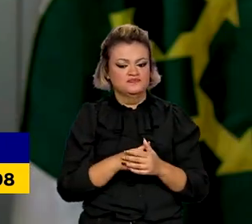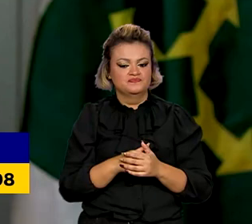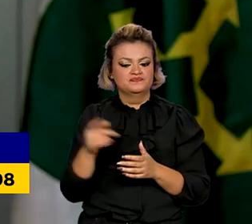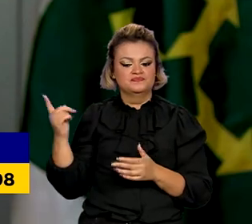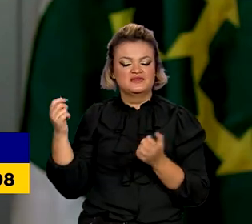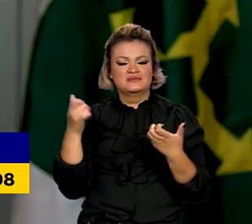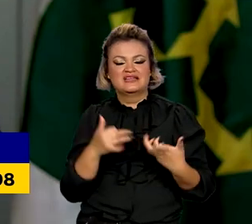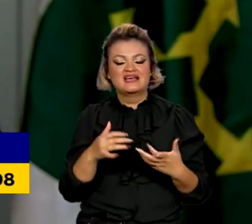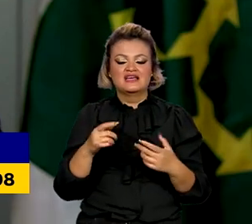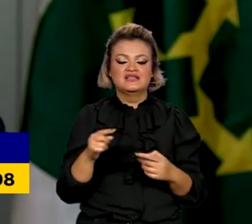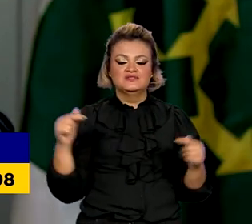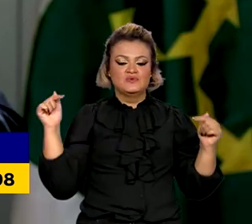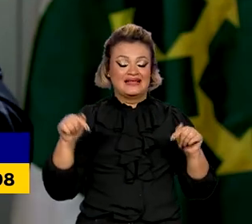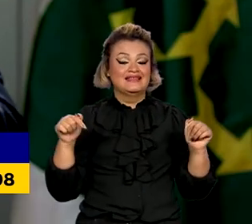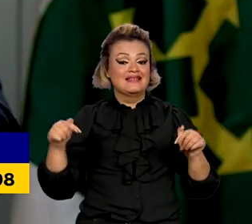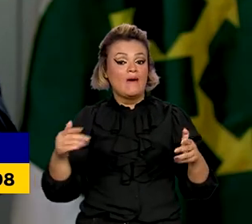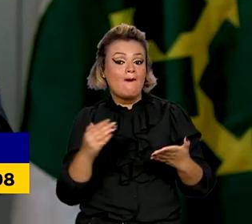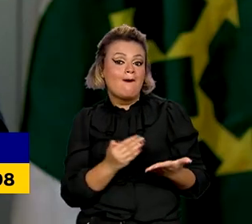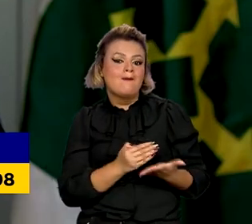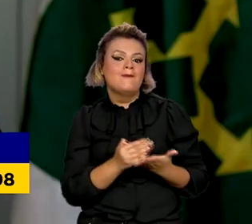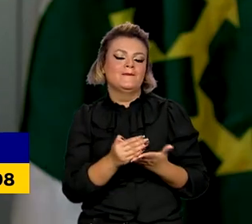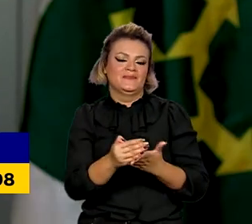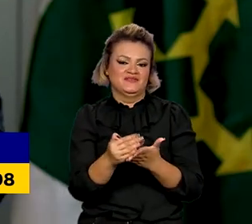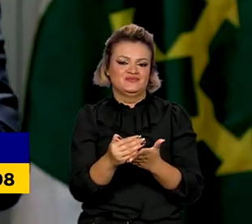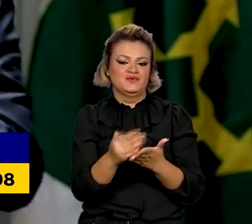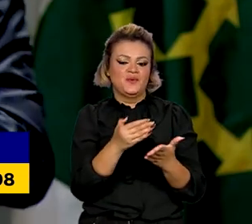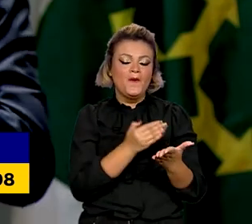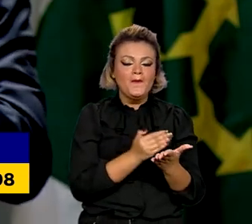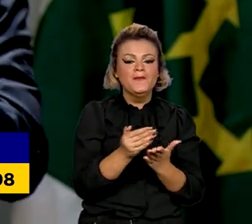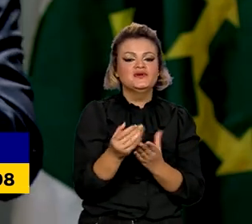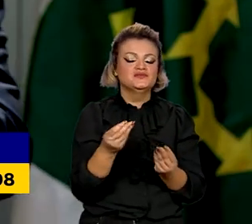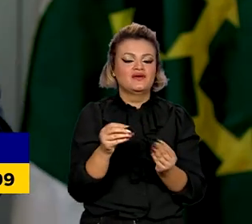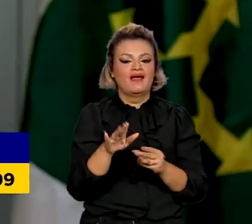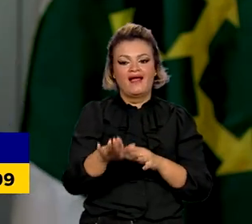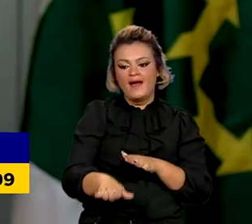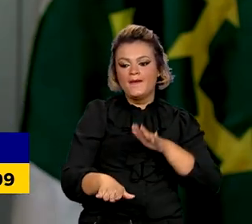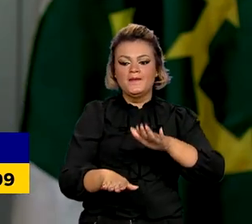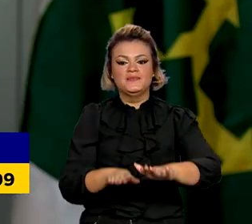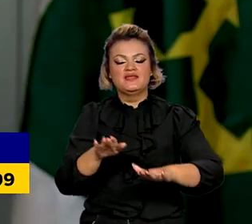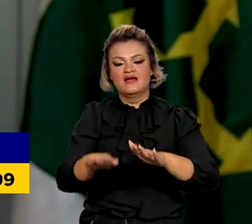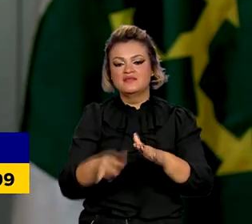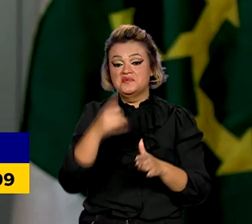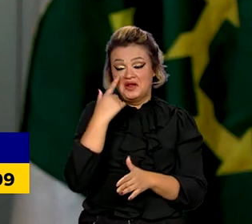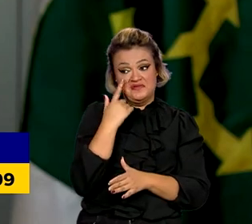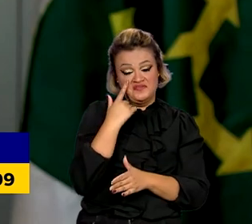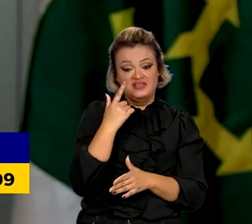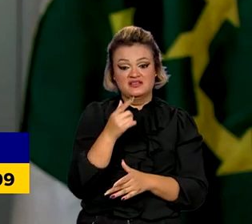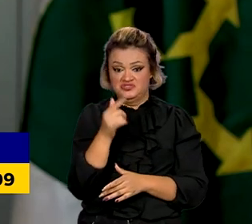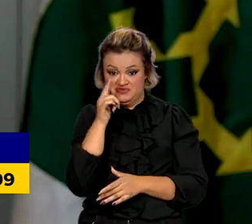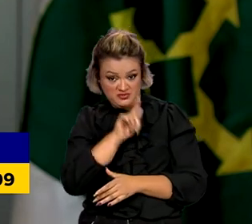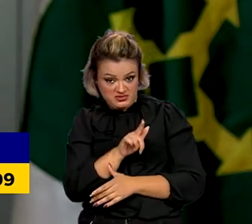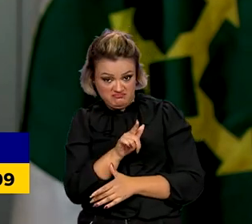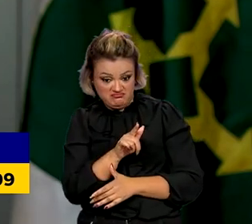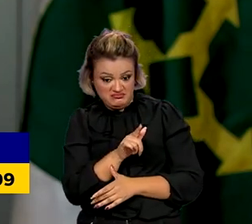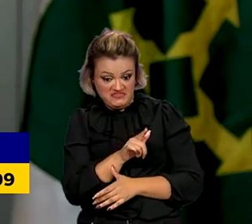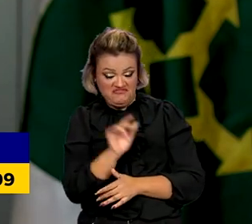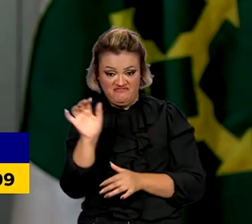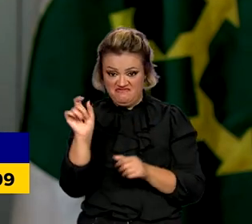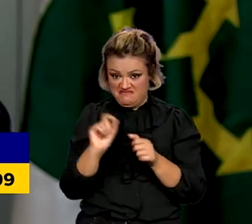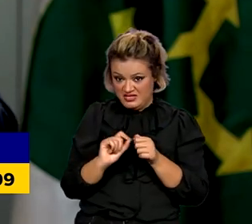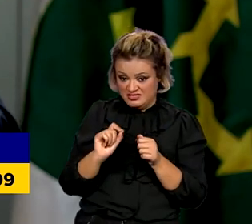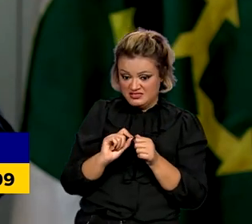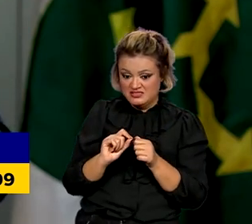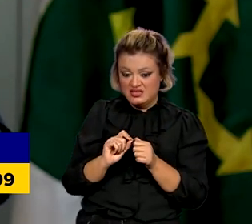aqui é o começo de uma caminhada para ver se a gente vai conseguir fazer